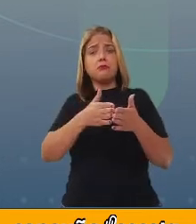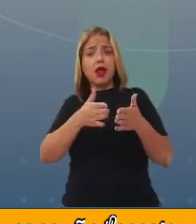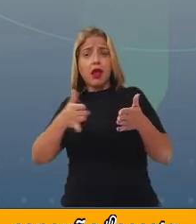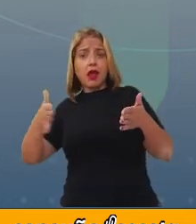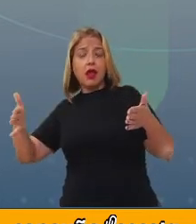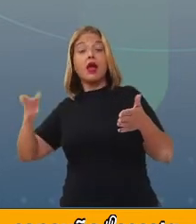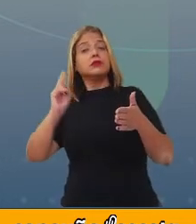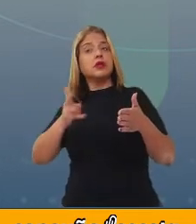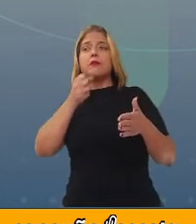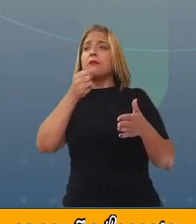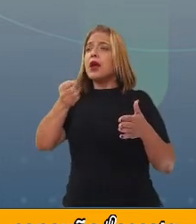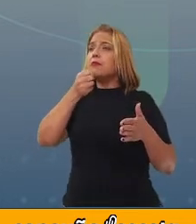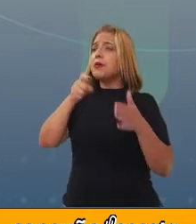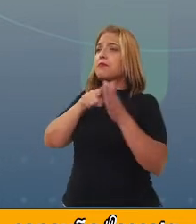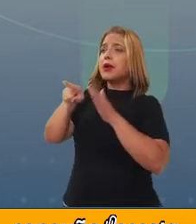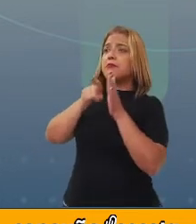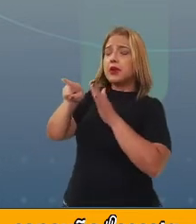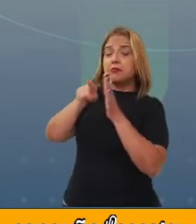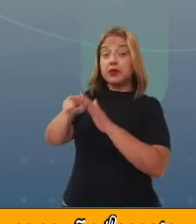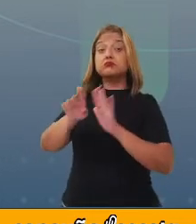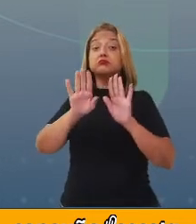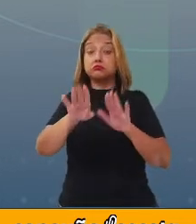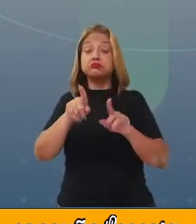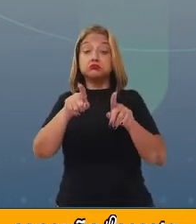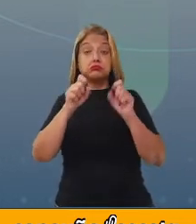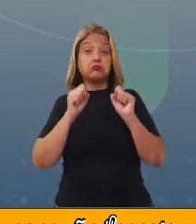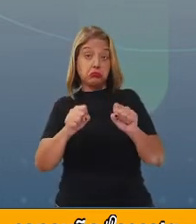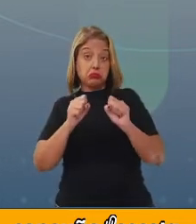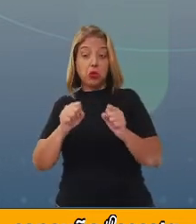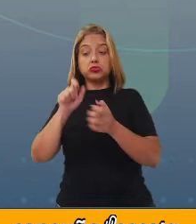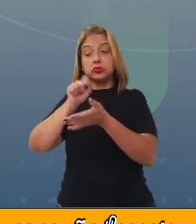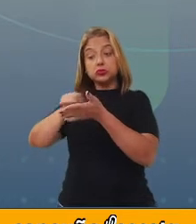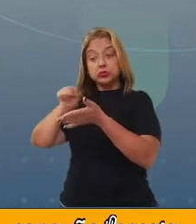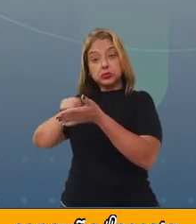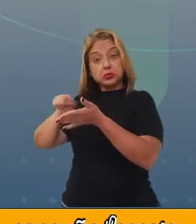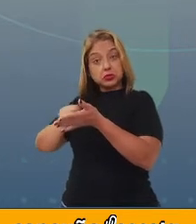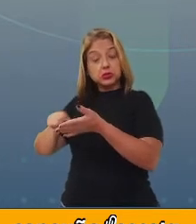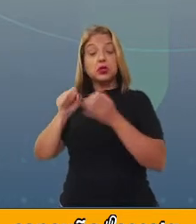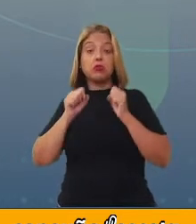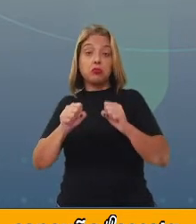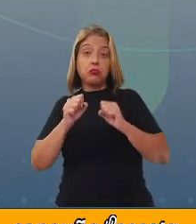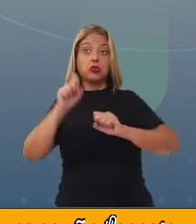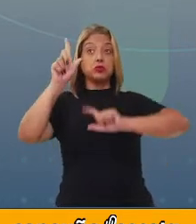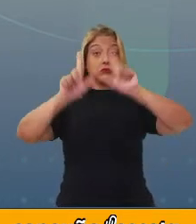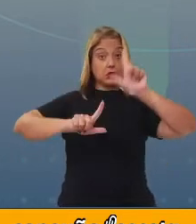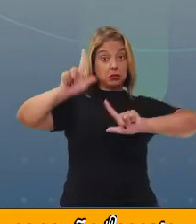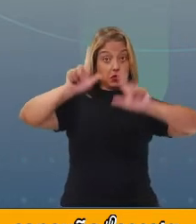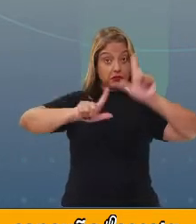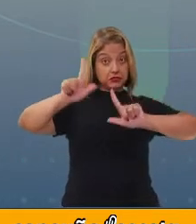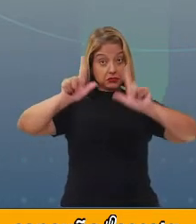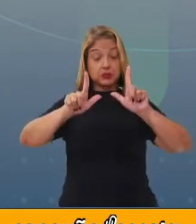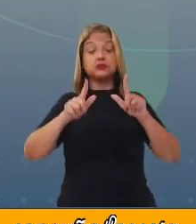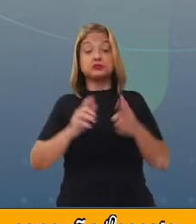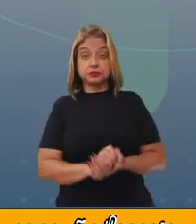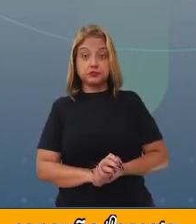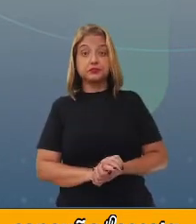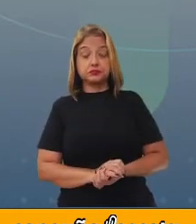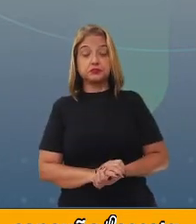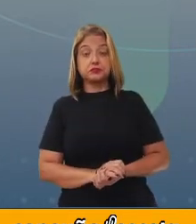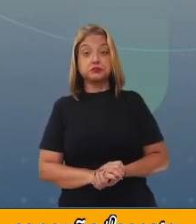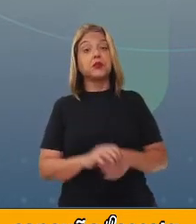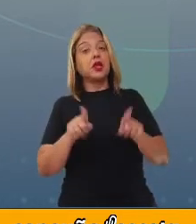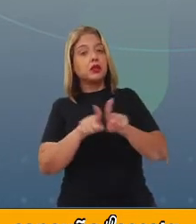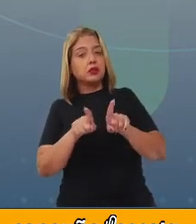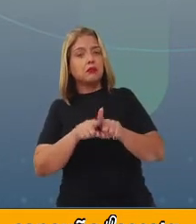pode ser escrita, mas também pode ser pode televisionada, pode ser também por meio de um